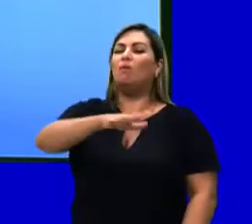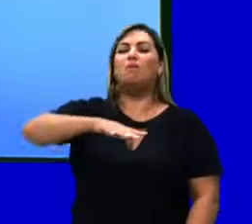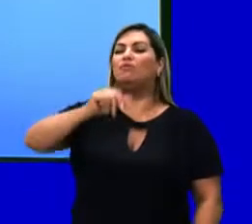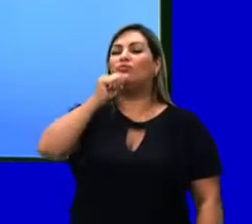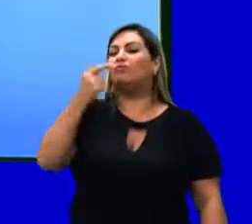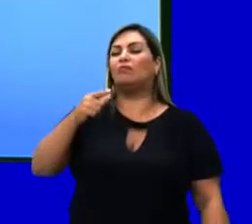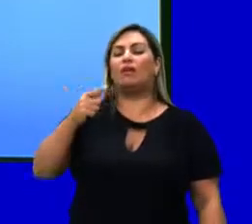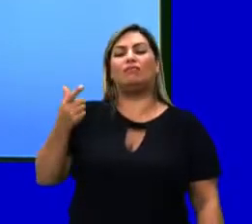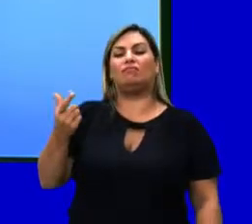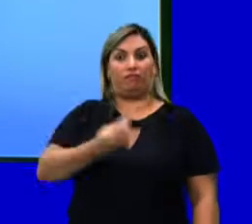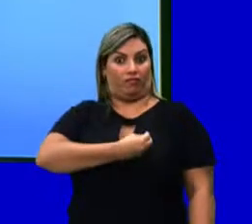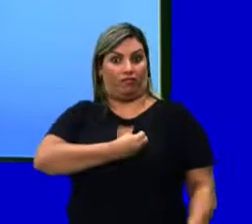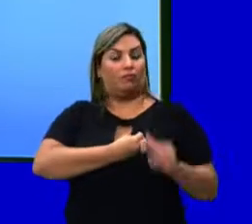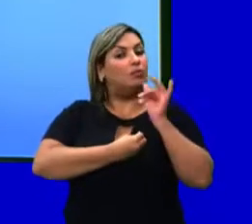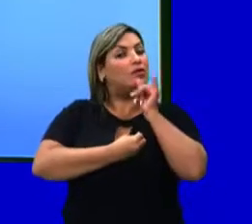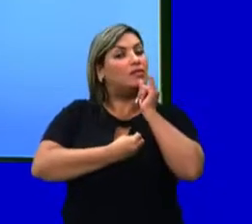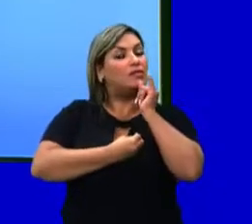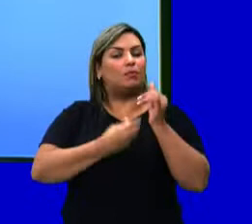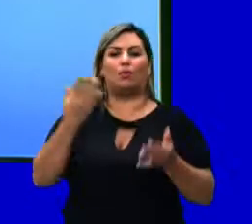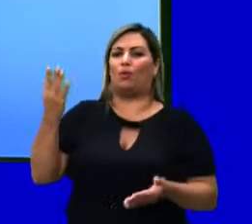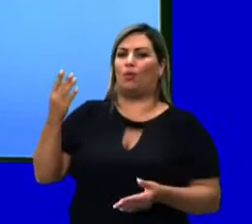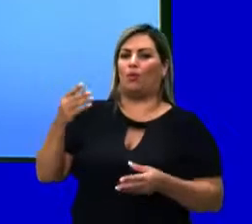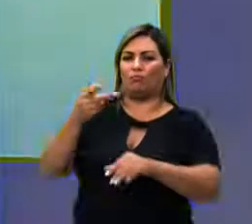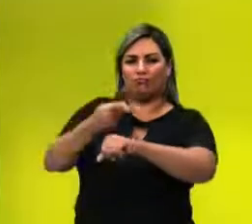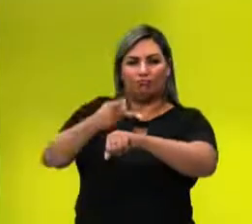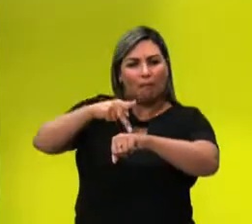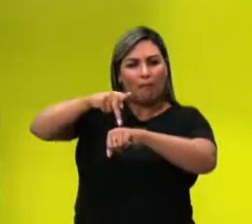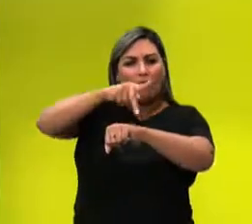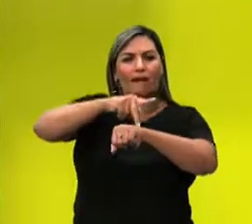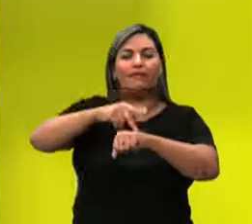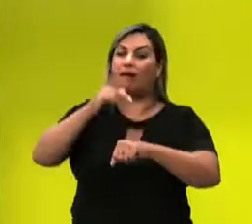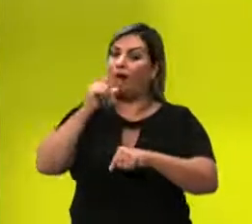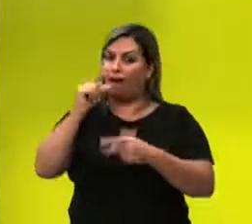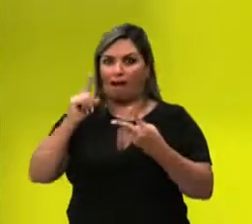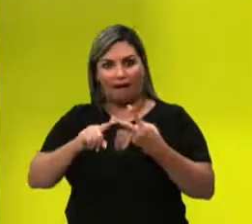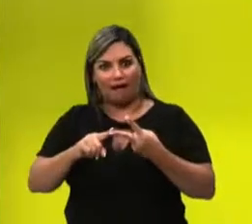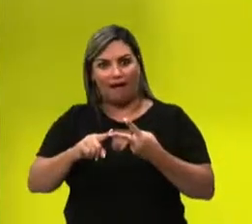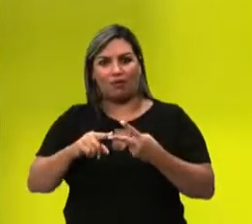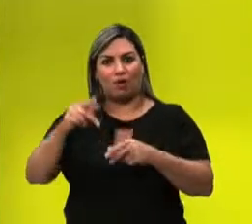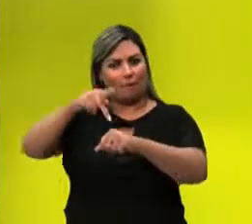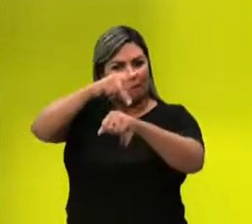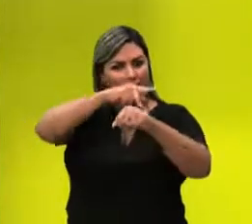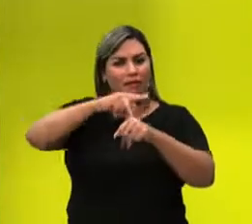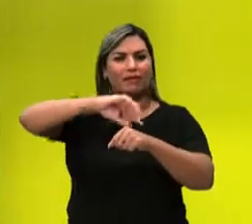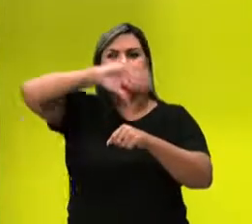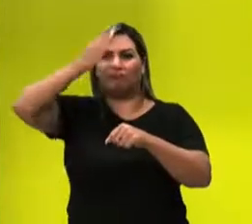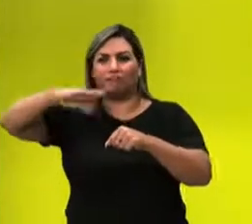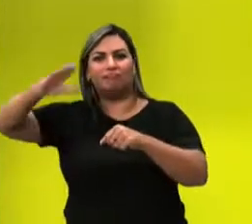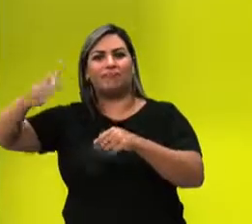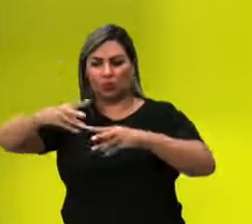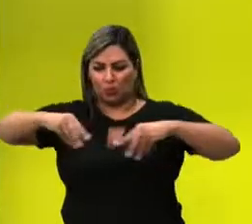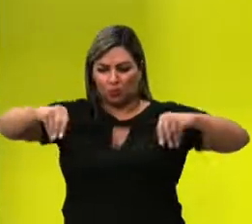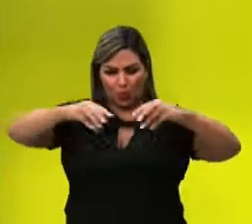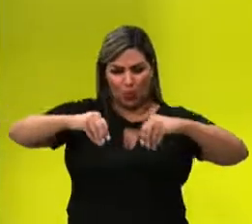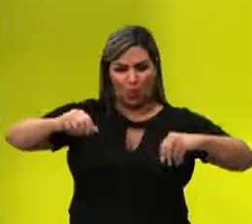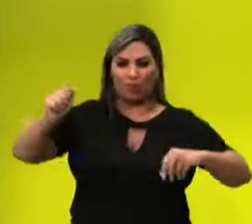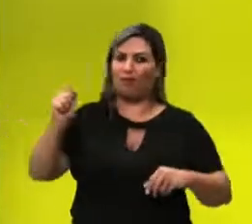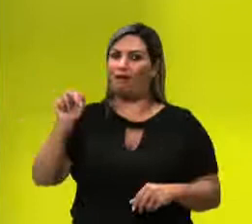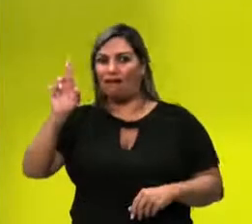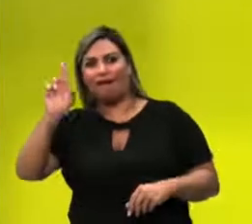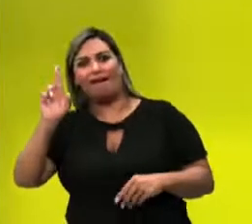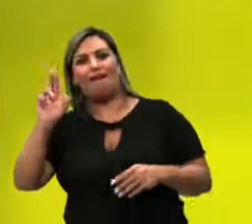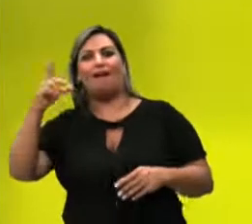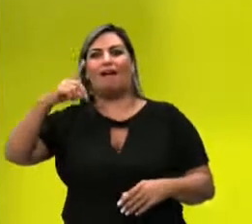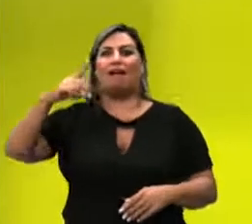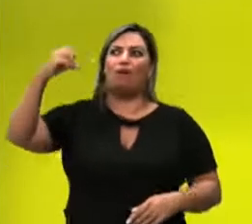ambiente e não tem vida? Por exemplo, os minerais, a água, as rochas, o solo, o ar,